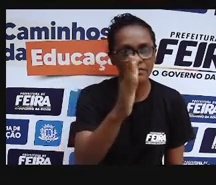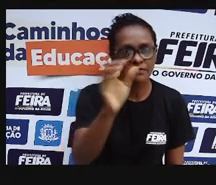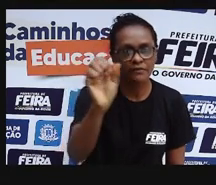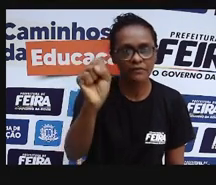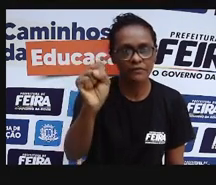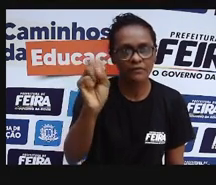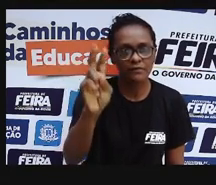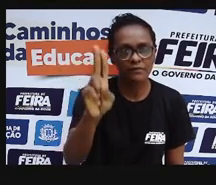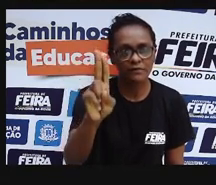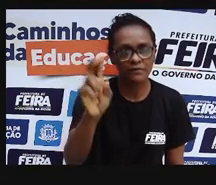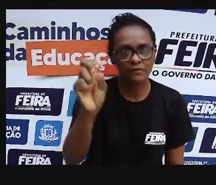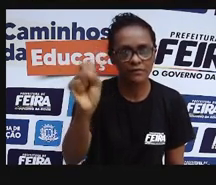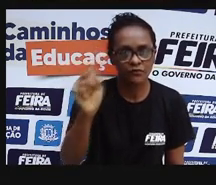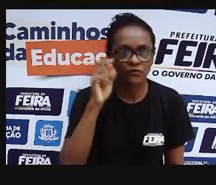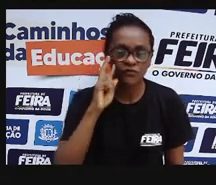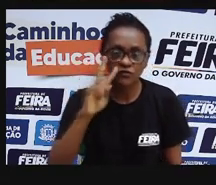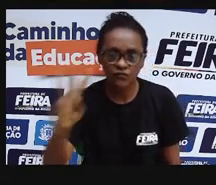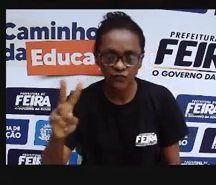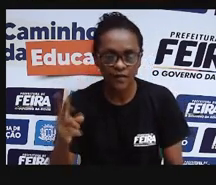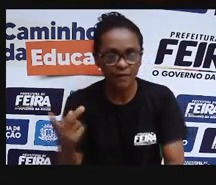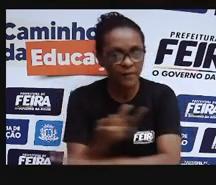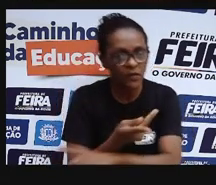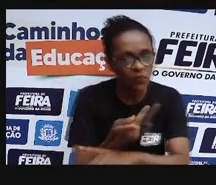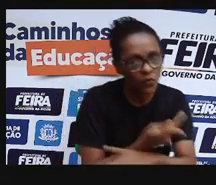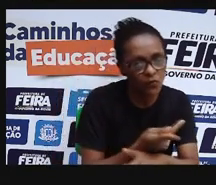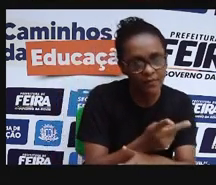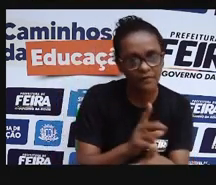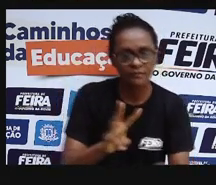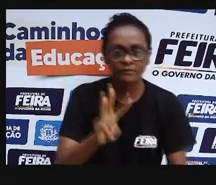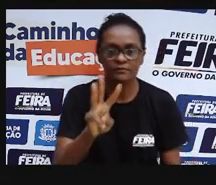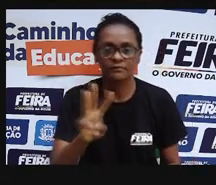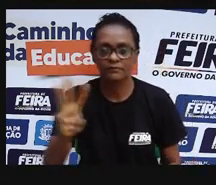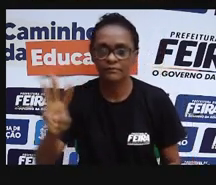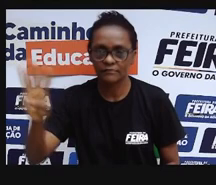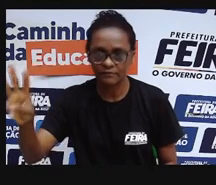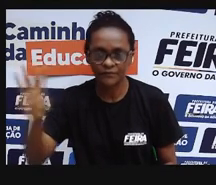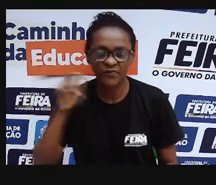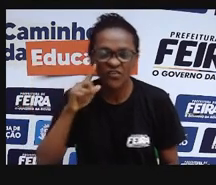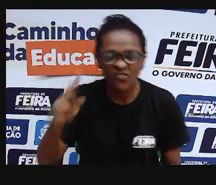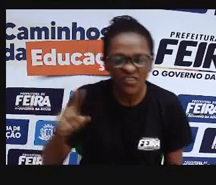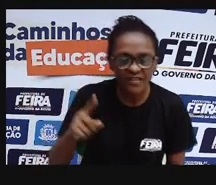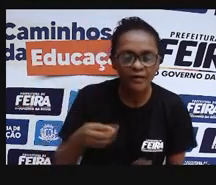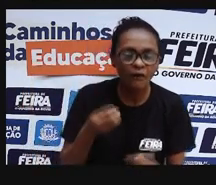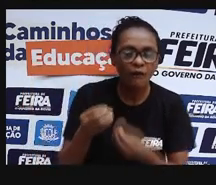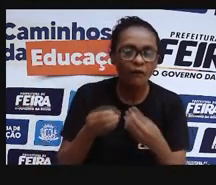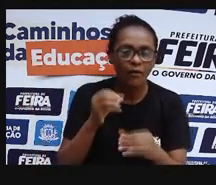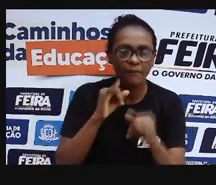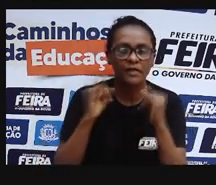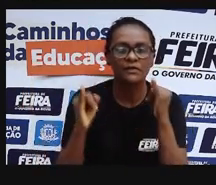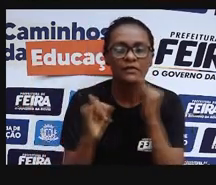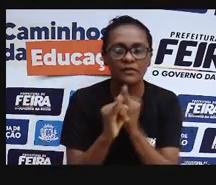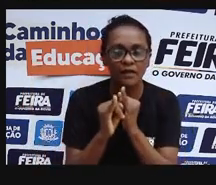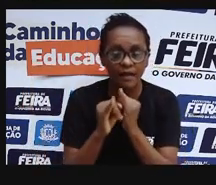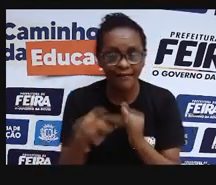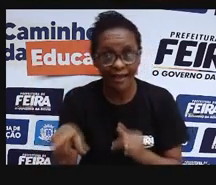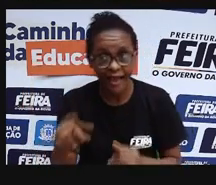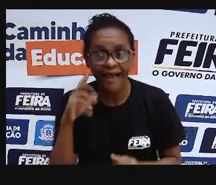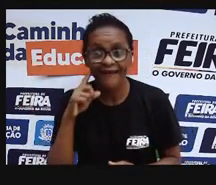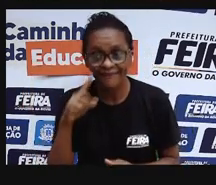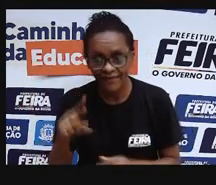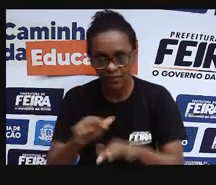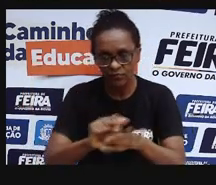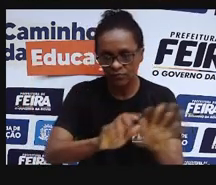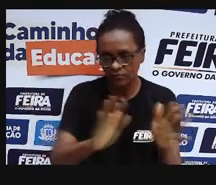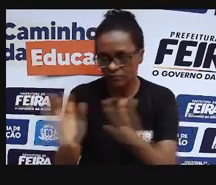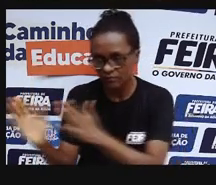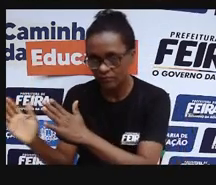os nossos direitos que nós podemos buscar quando a gente vai para esse movimento de